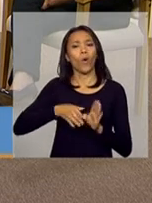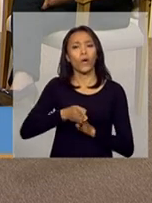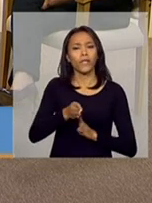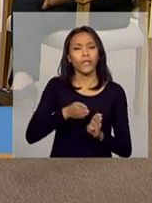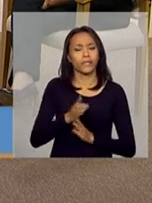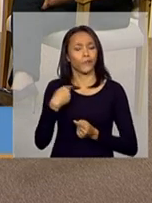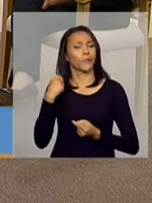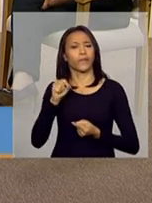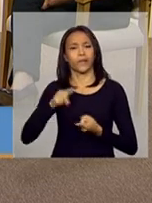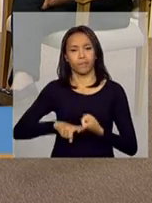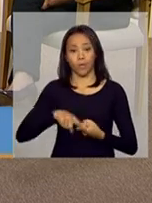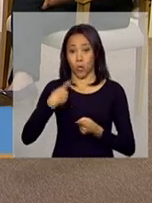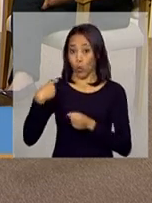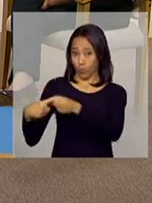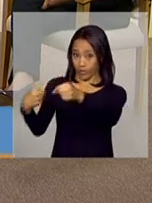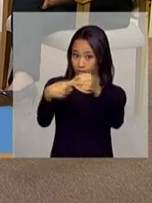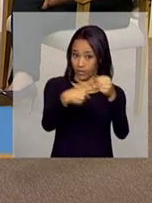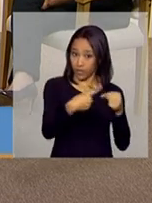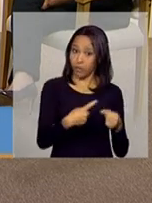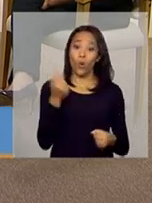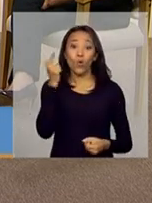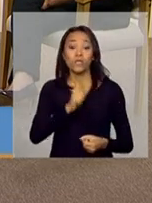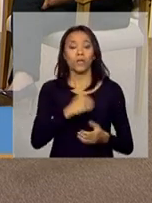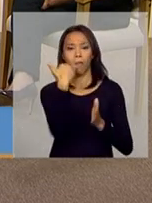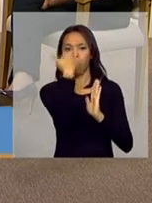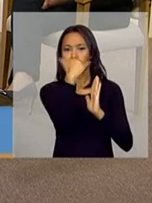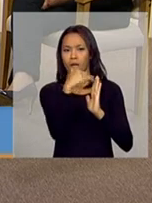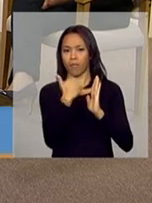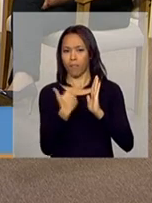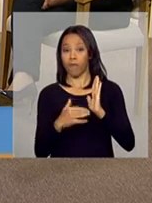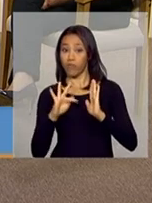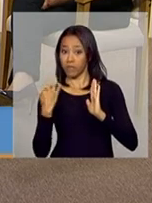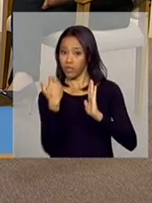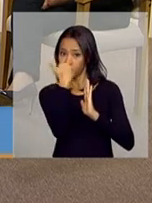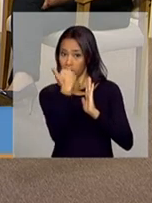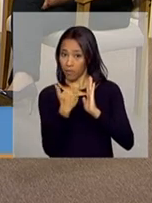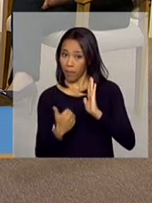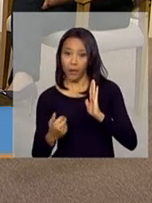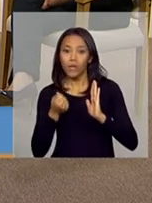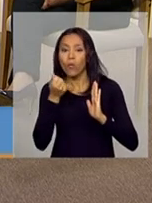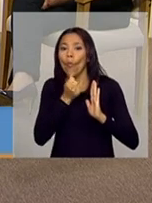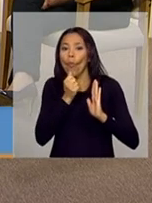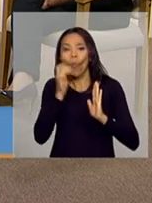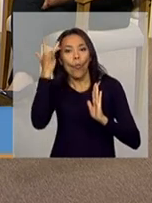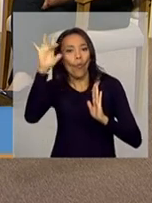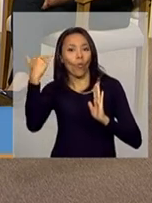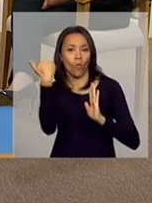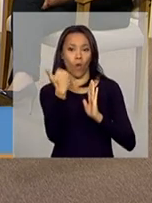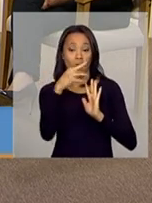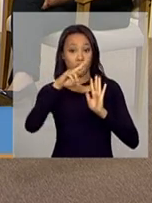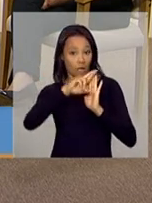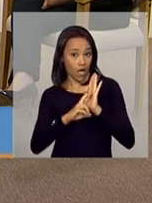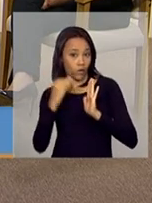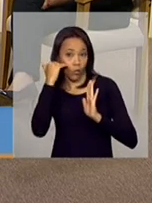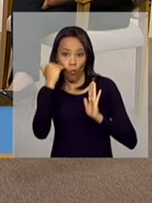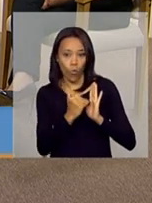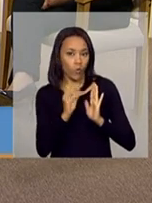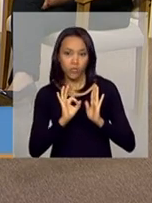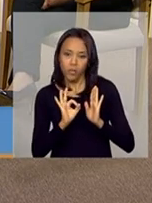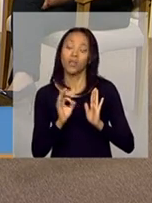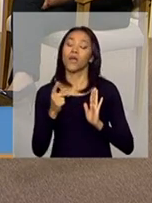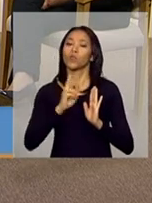município, assim que tiver acesso à lista de famílias em descumprimento, que essa lista de famílias em descumprimento está no sistema de condicionalidades,